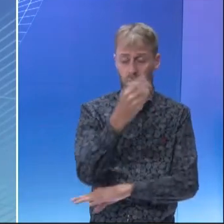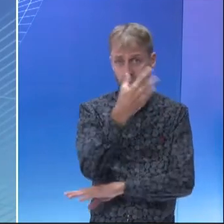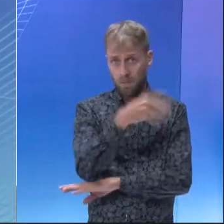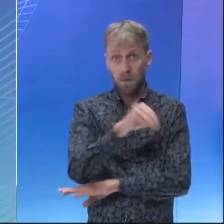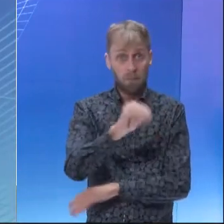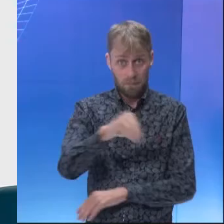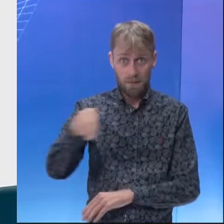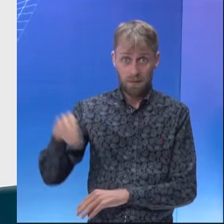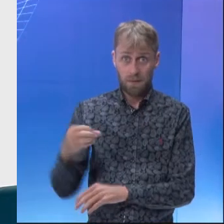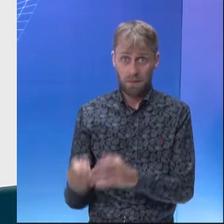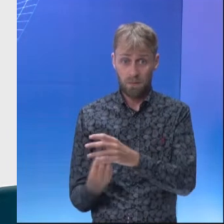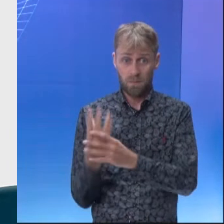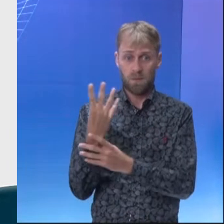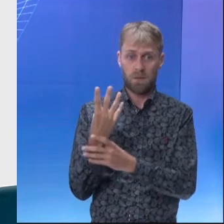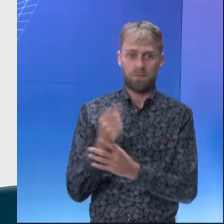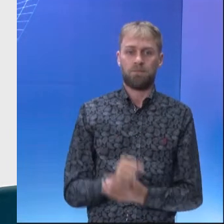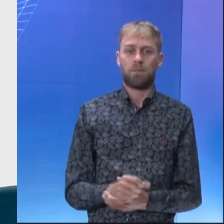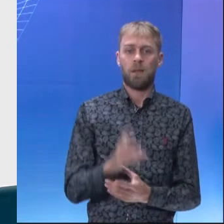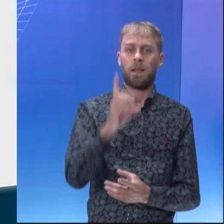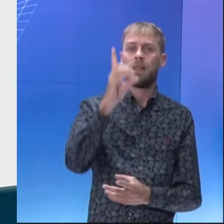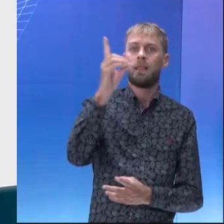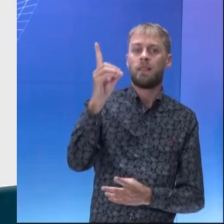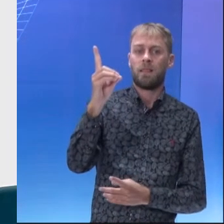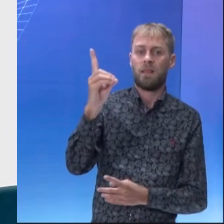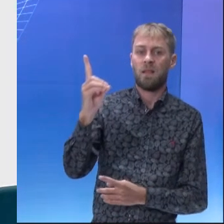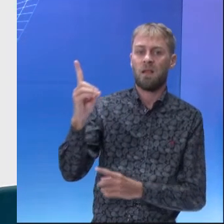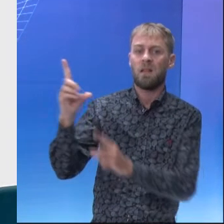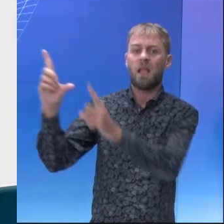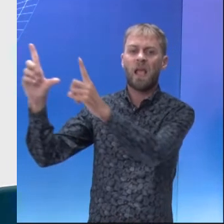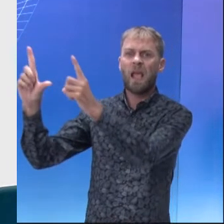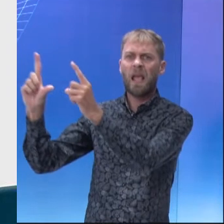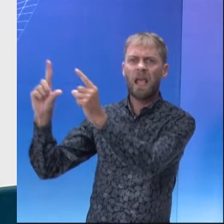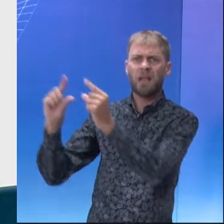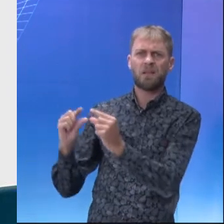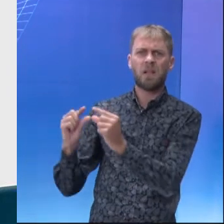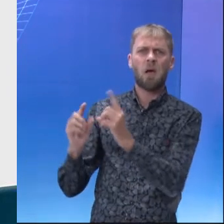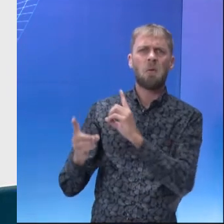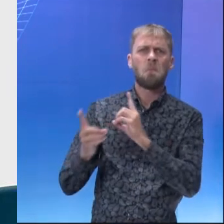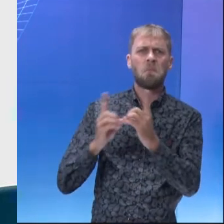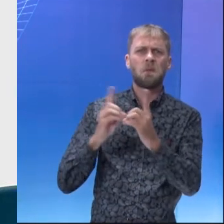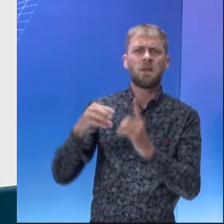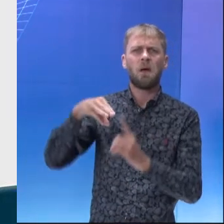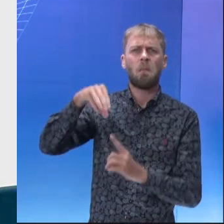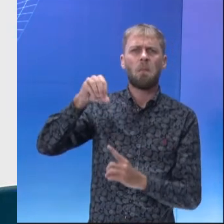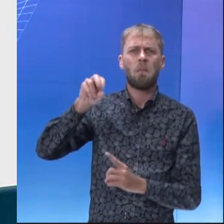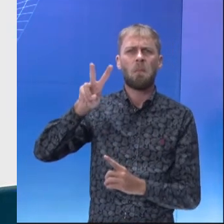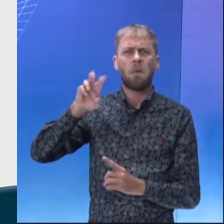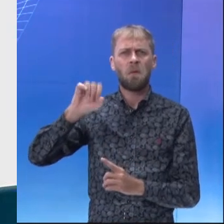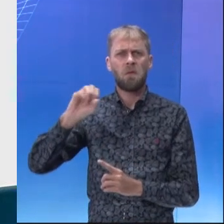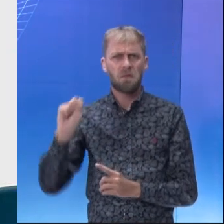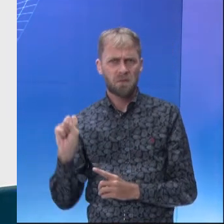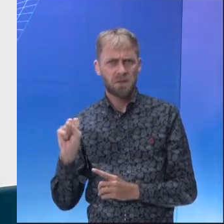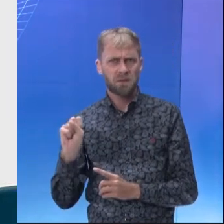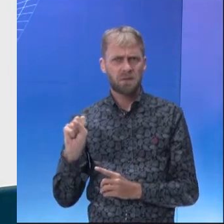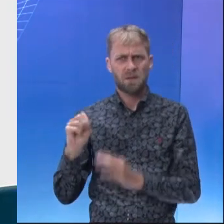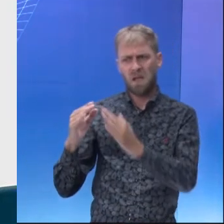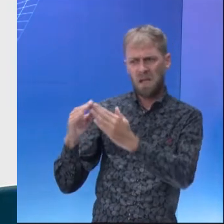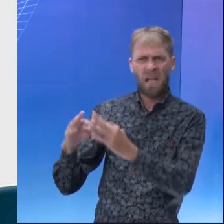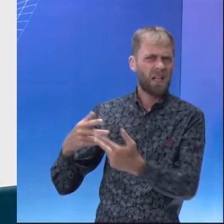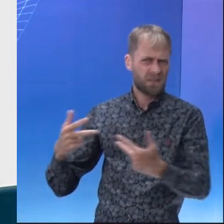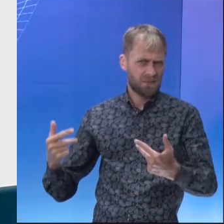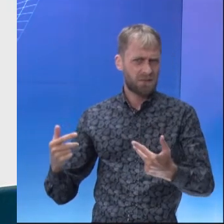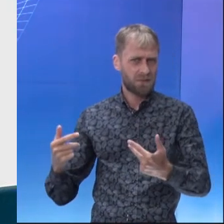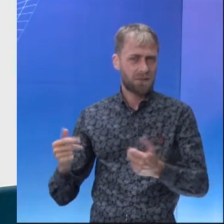caso, é o gabarito. Mas vamos ver as outras. A letra D fala da redução da produção de imóveis. De imóveis, desculpa.